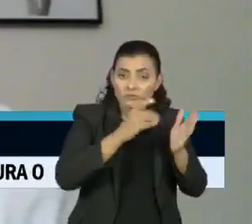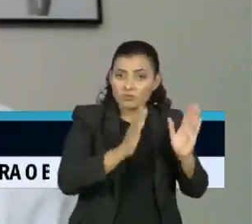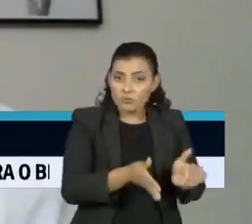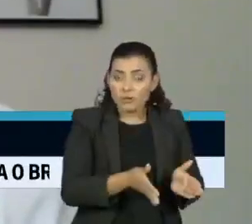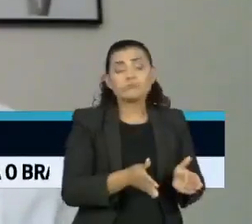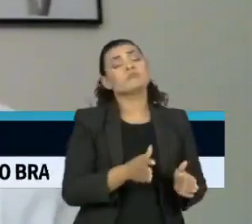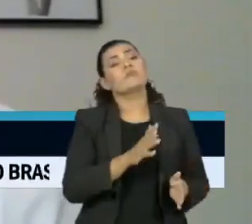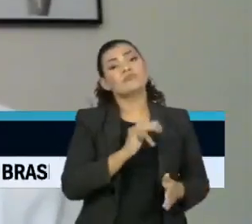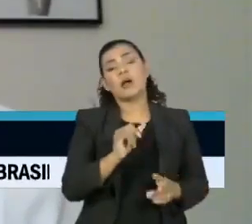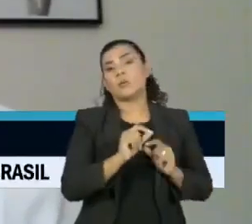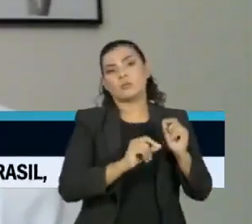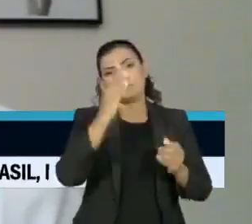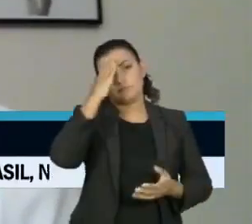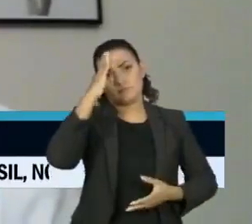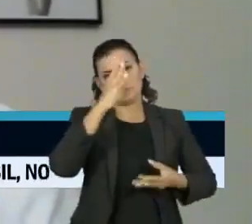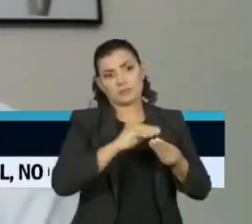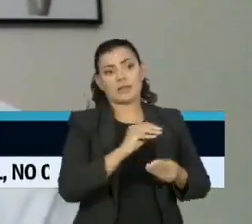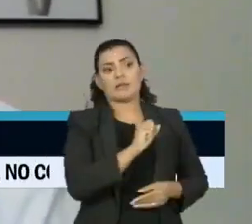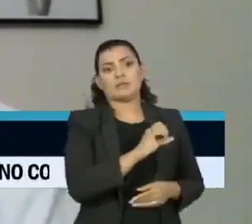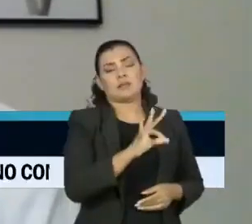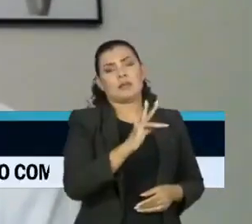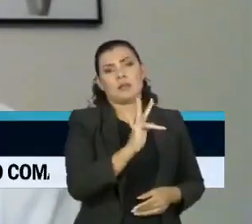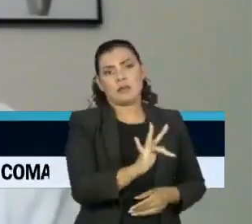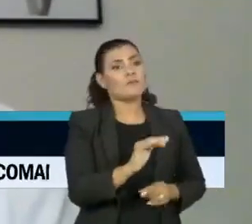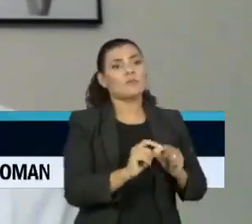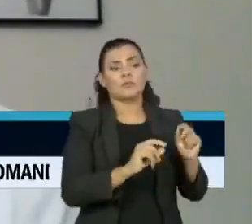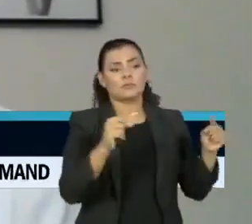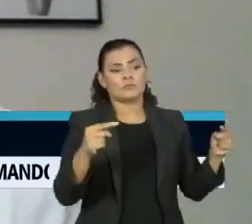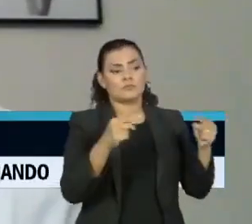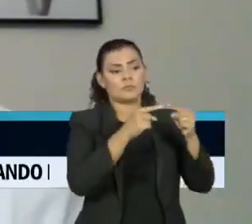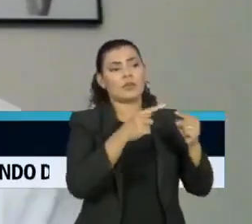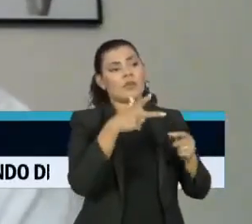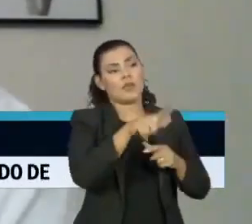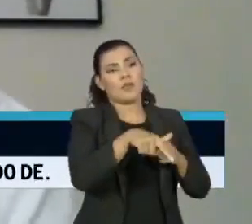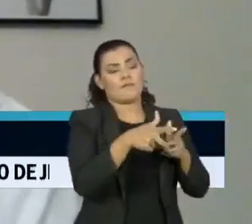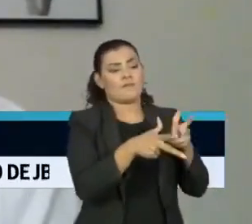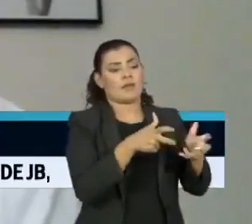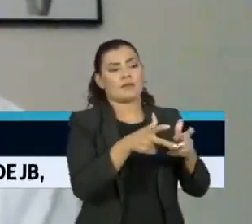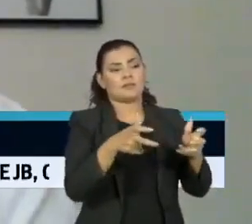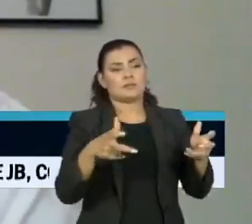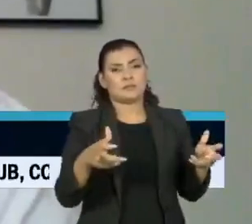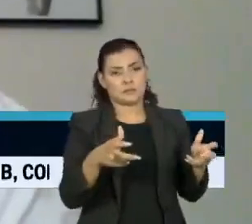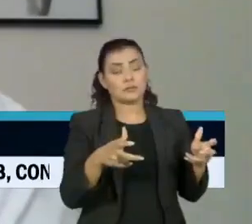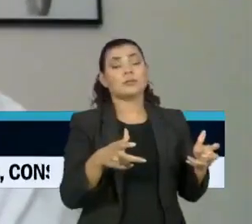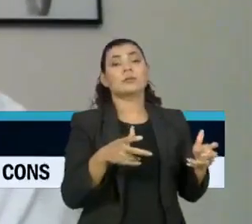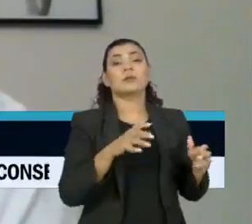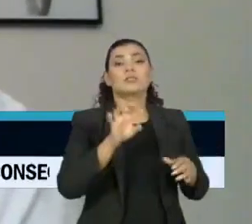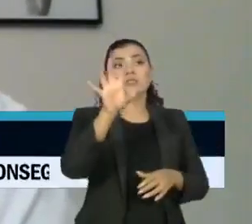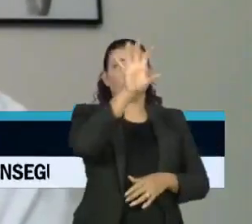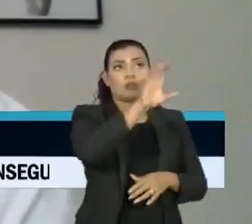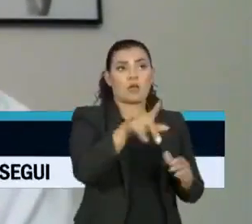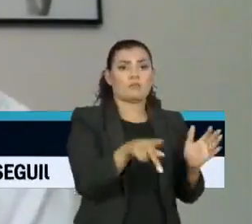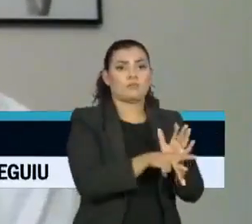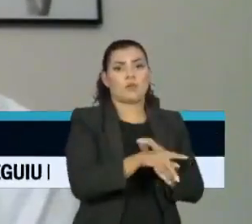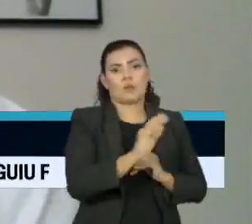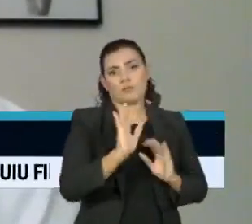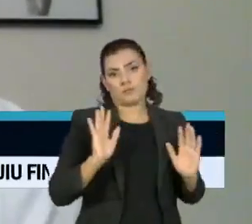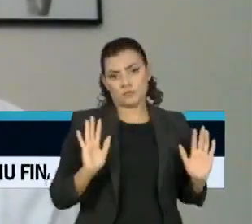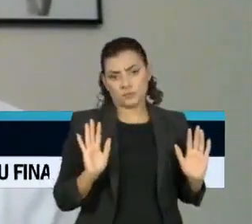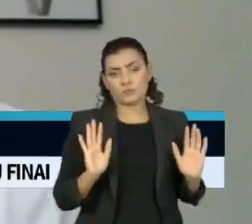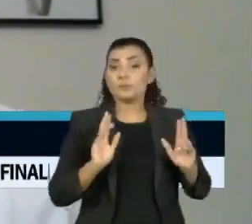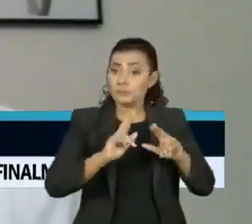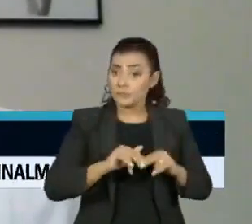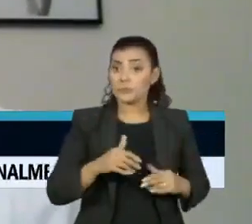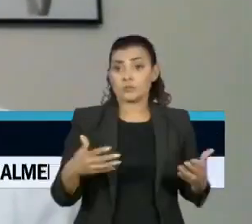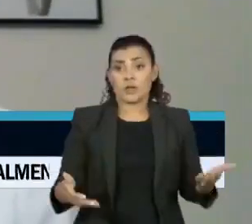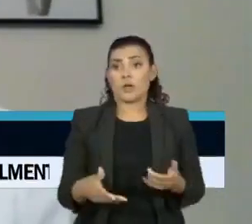elas vão ser compreendidas pelo STF como vacina já dos estados. E, desta